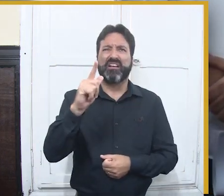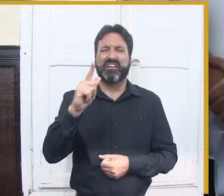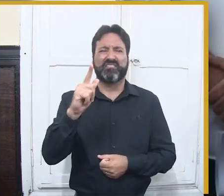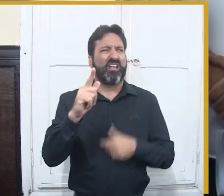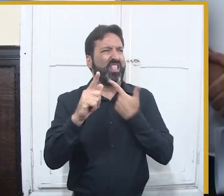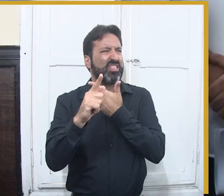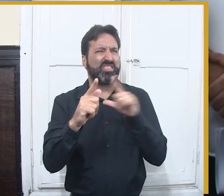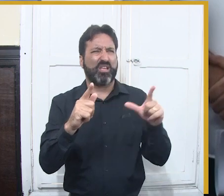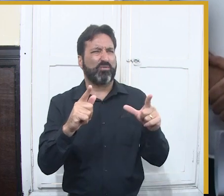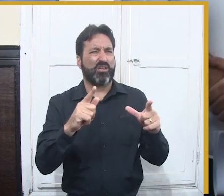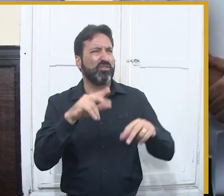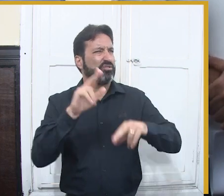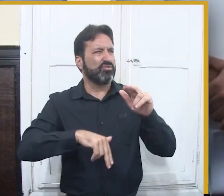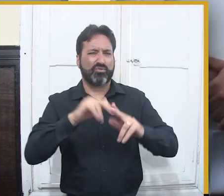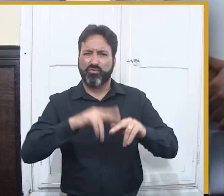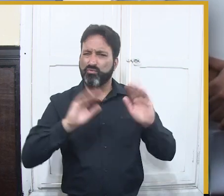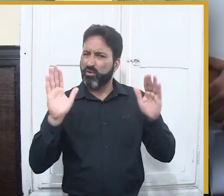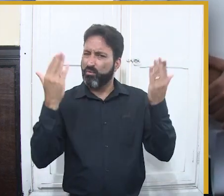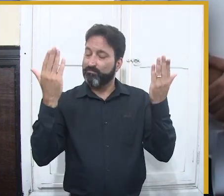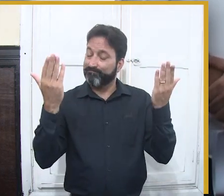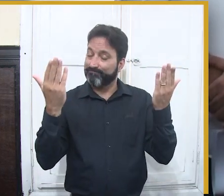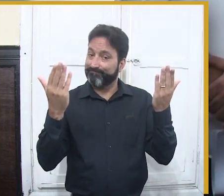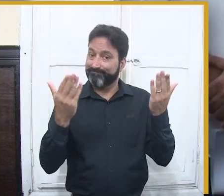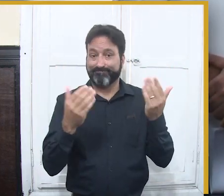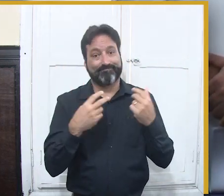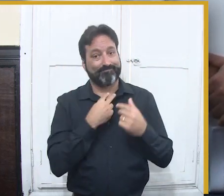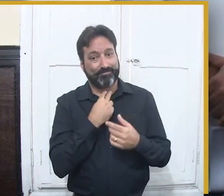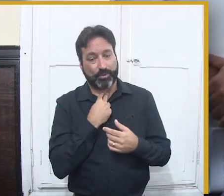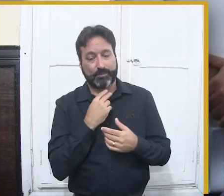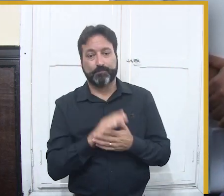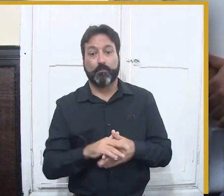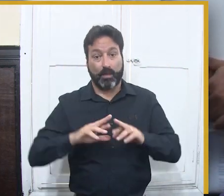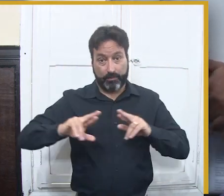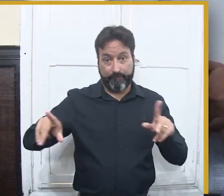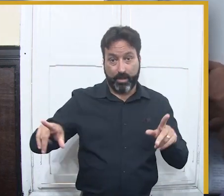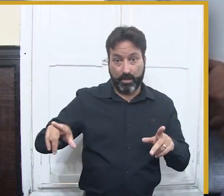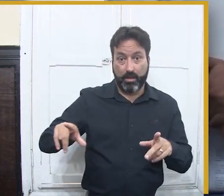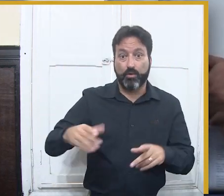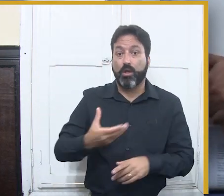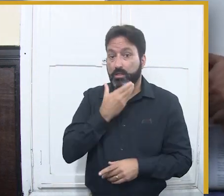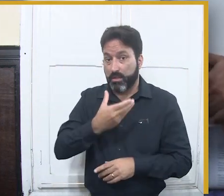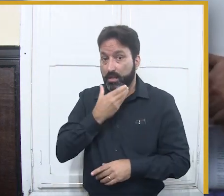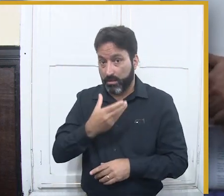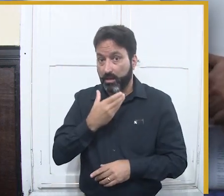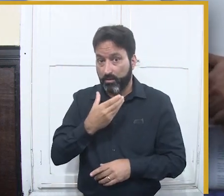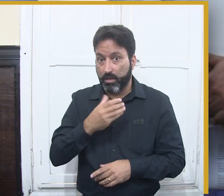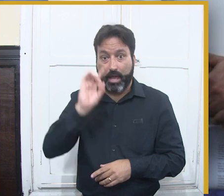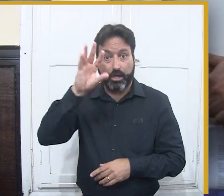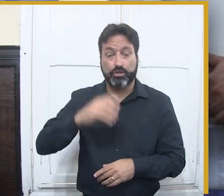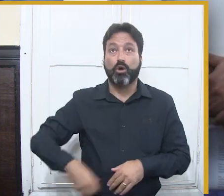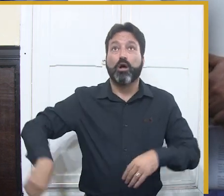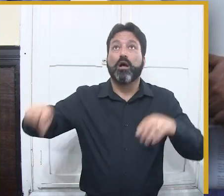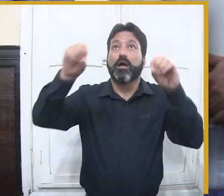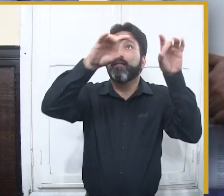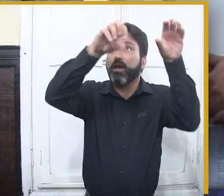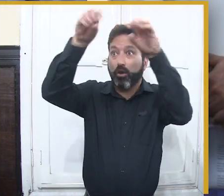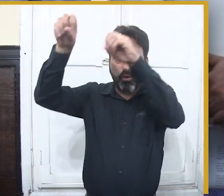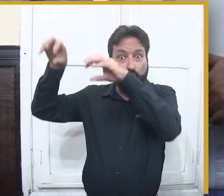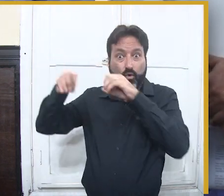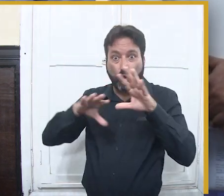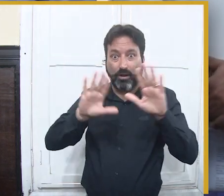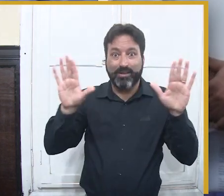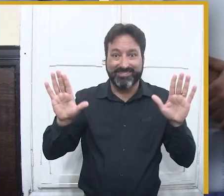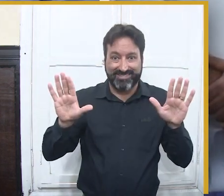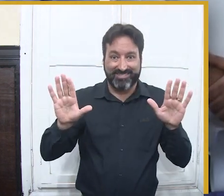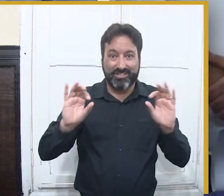contabilizar quanto de recurso público foi investido no São João. Mas também é impossível imaginar Campinas sem o maior São João